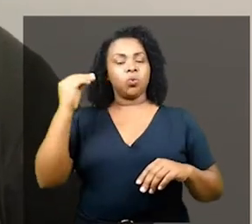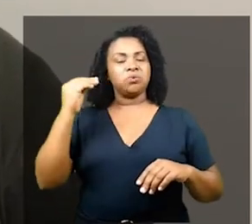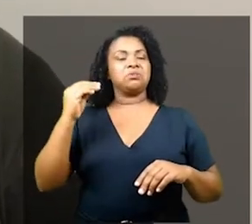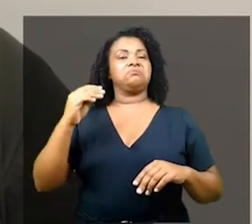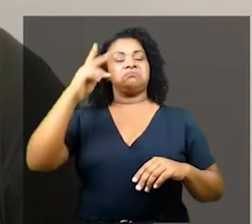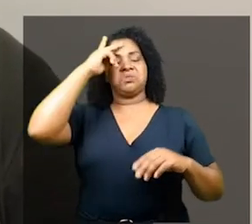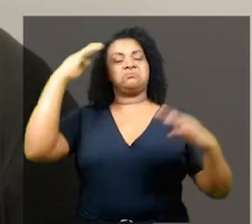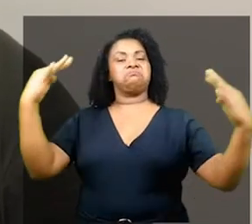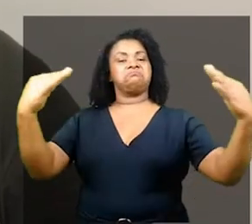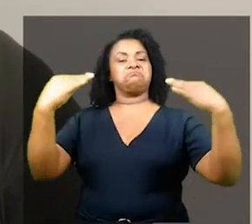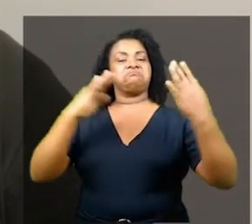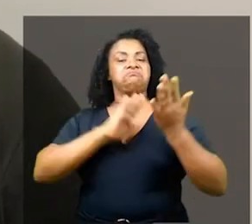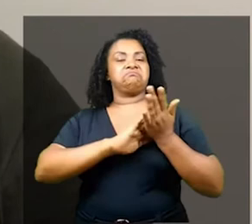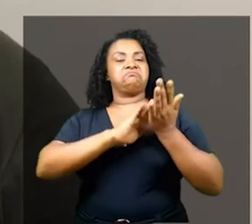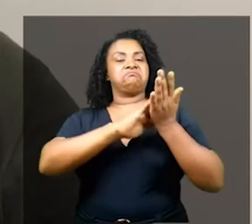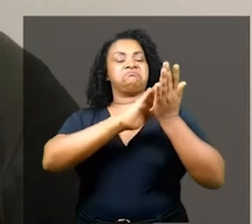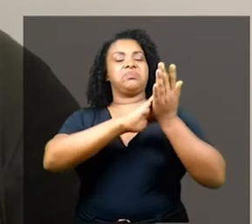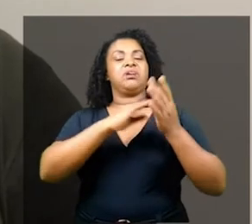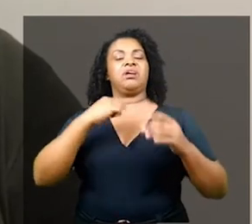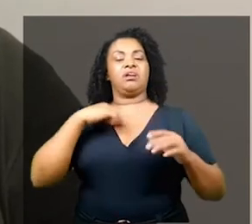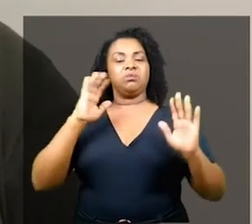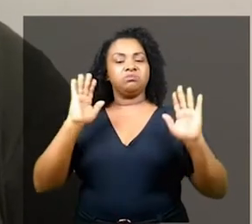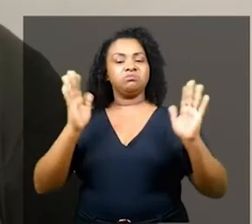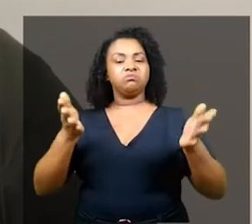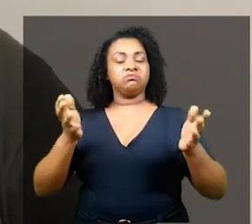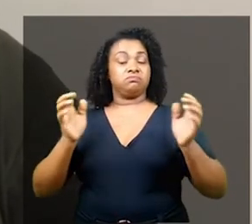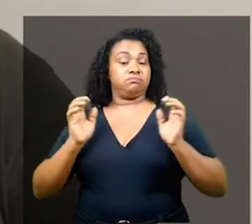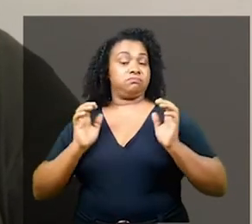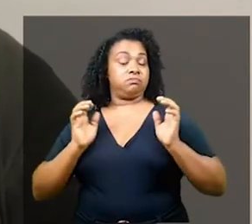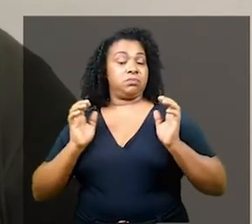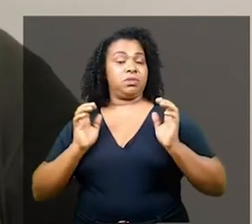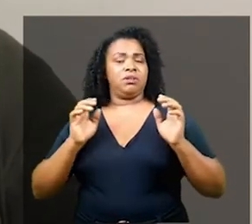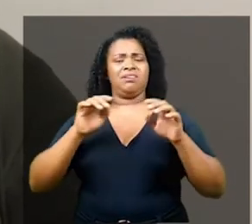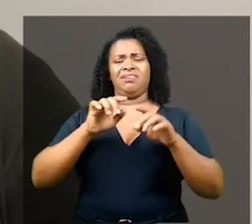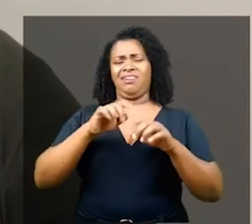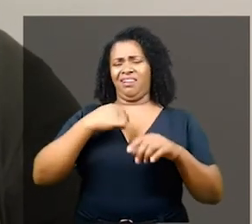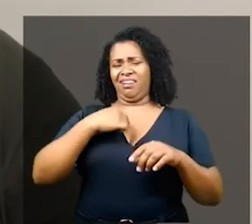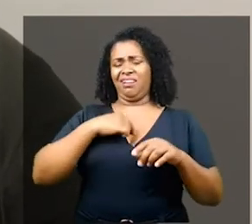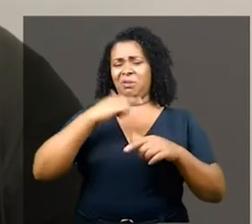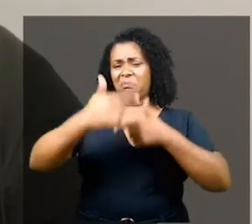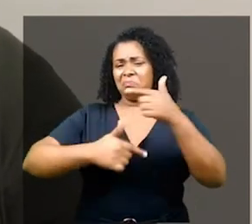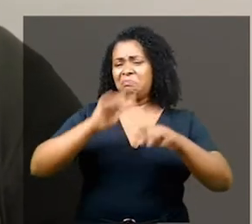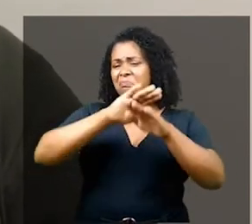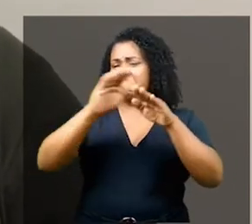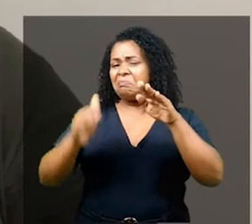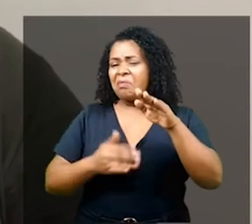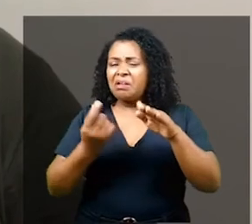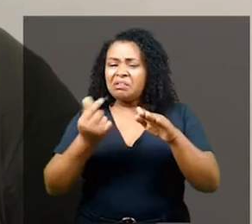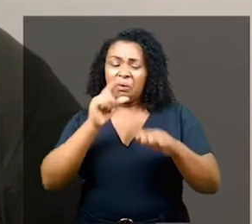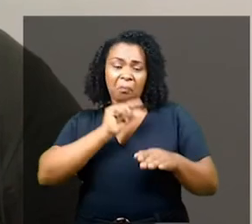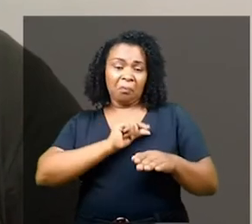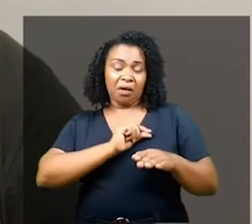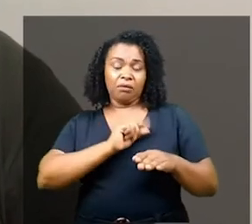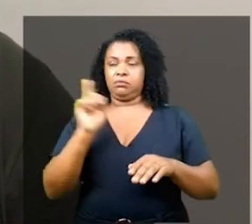considerada bem-sucedida por meus pares. Eu não ocupo, como a maioria de nós, os cargos mais mal